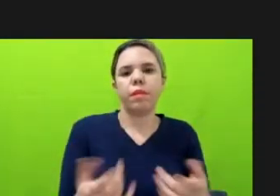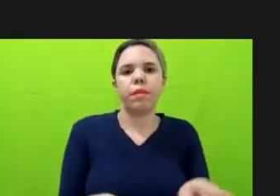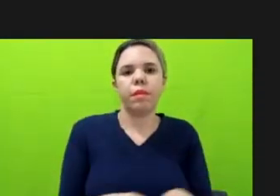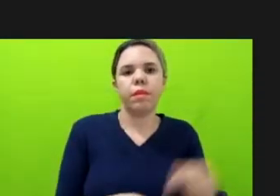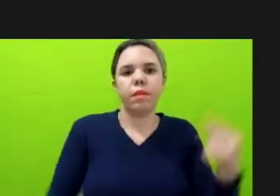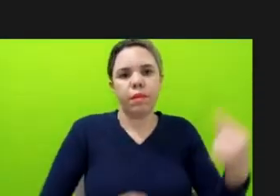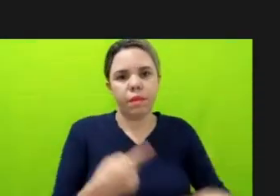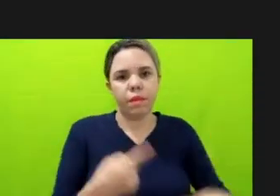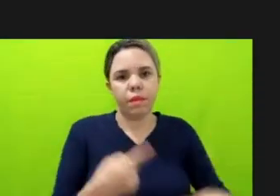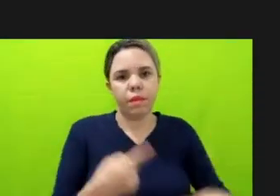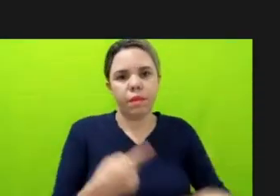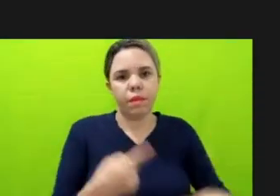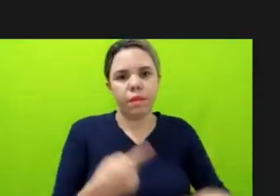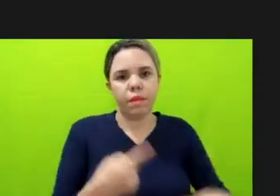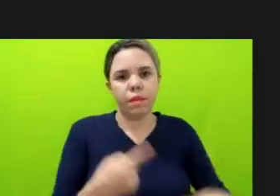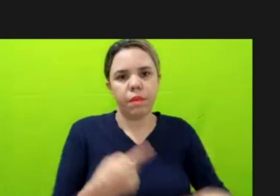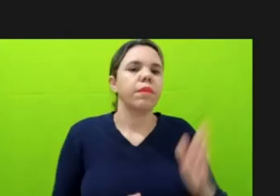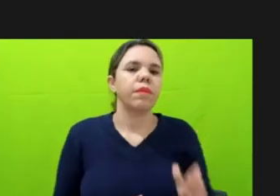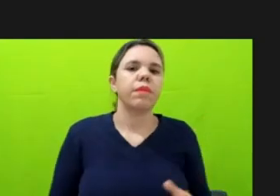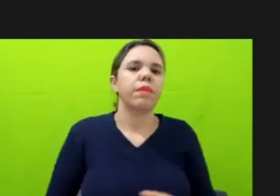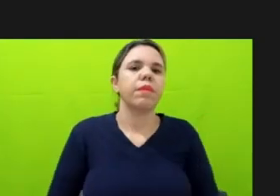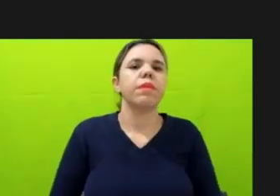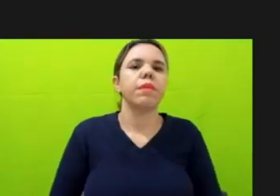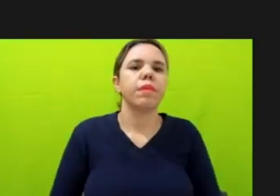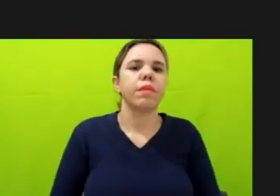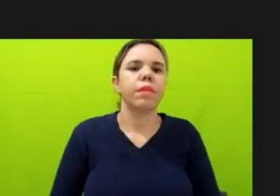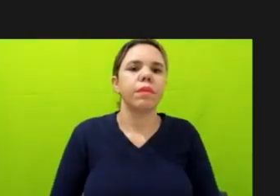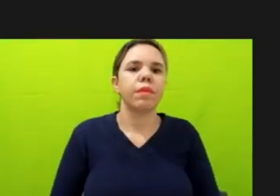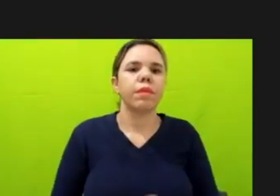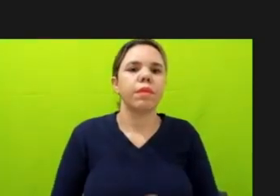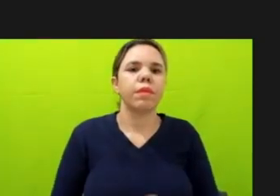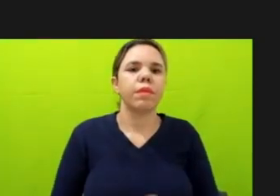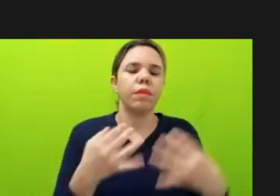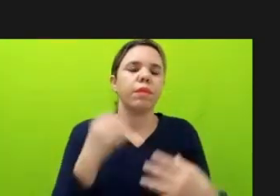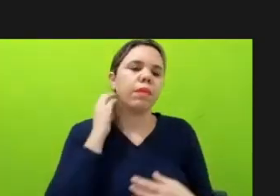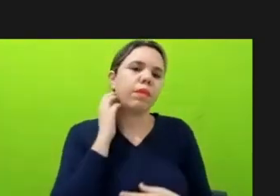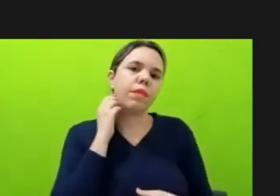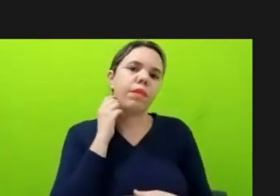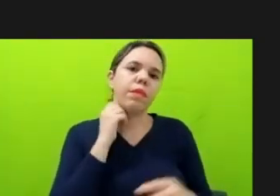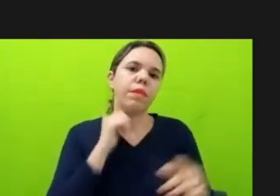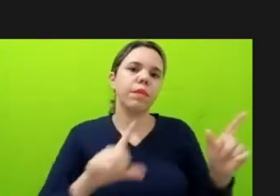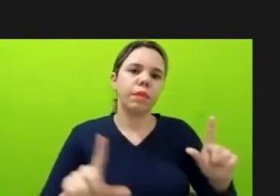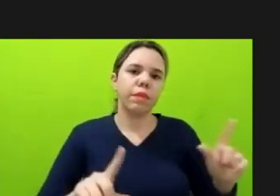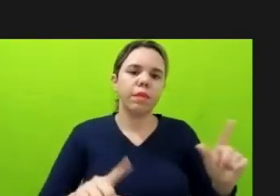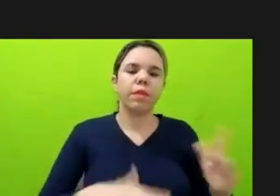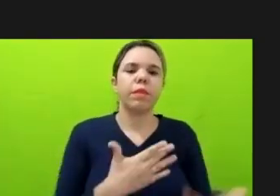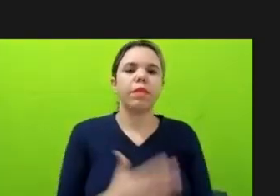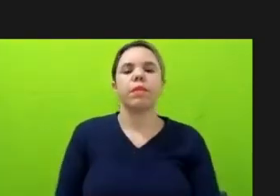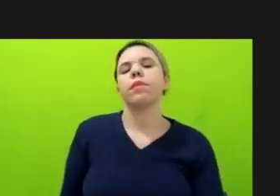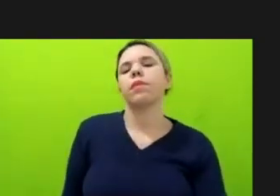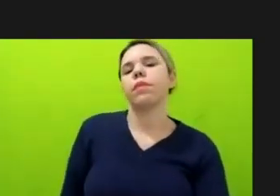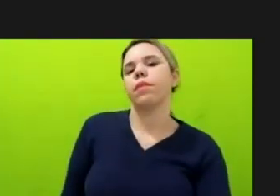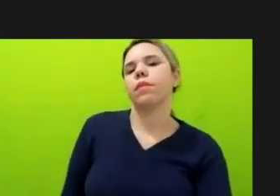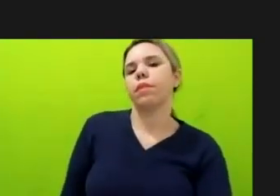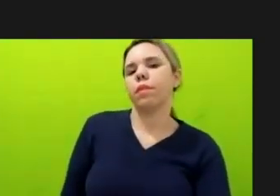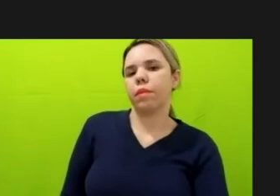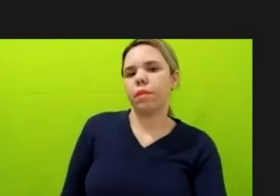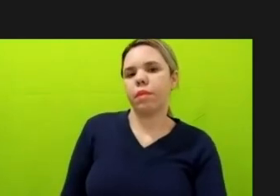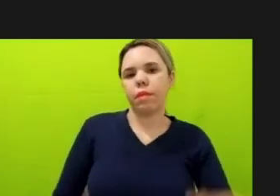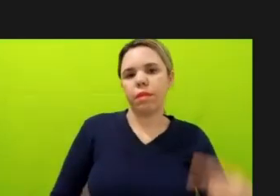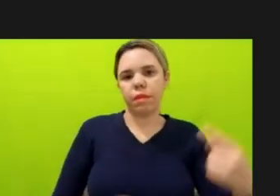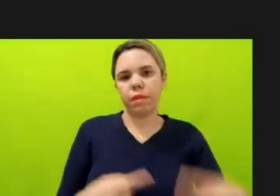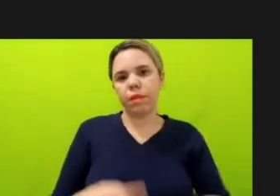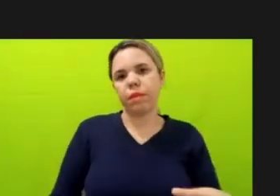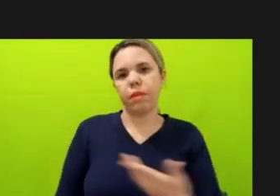Brasil, ele foi muito bem relatado pela mídia, então, faz parte do debate público esse